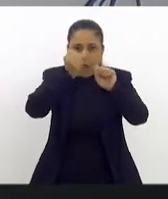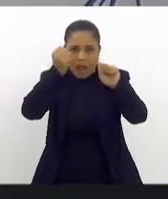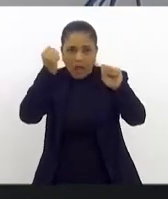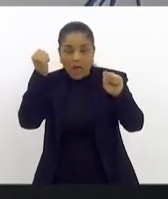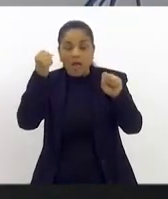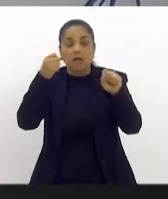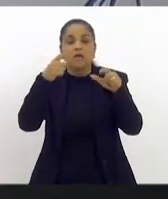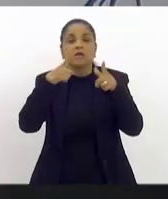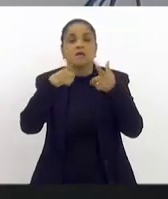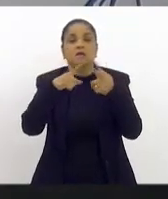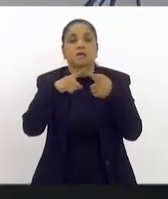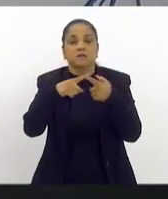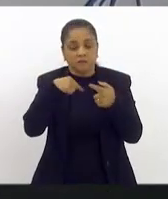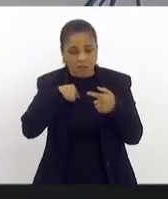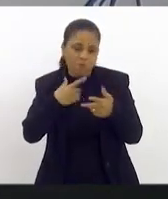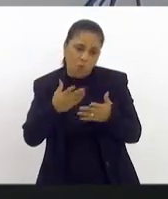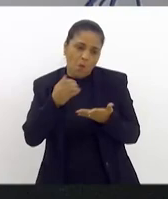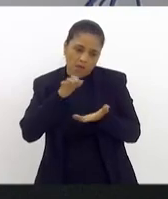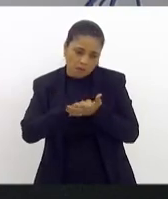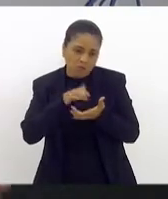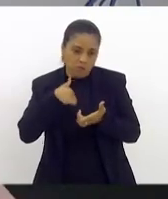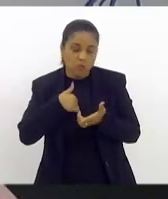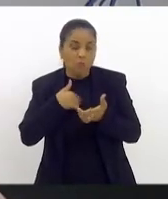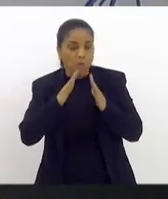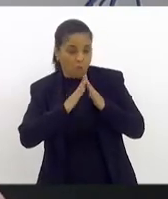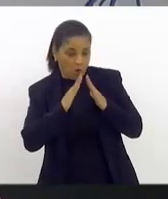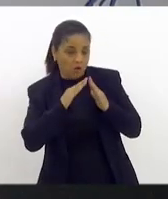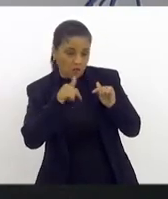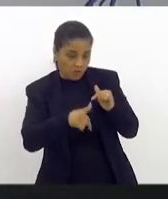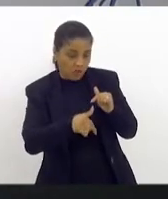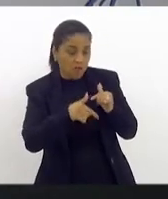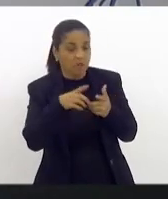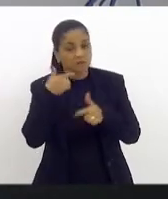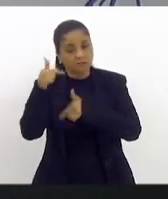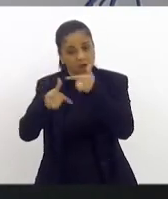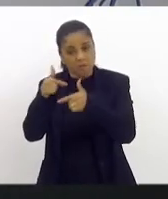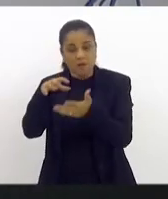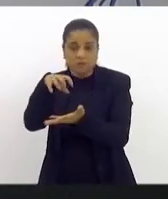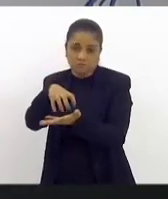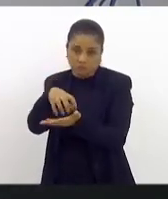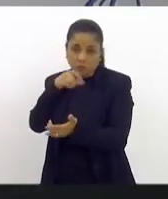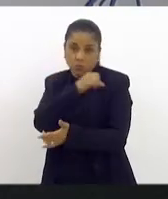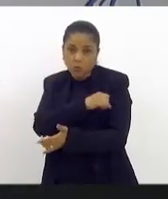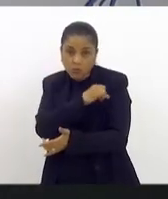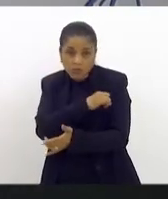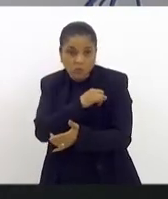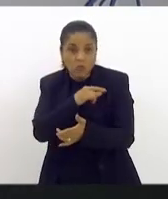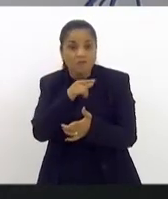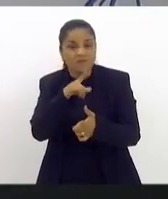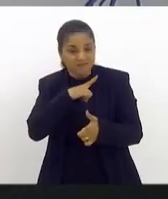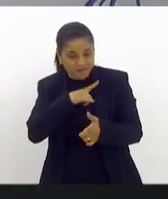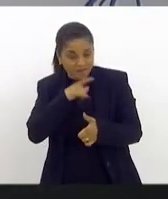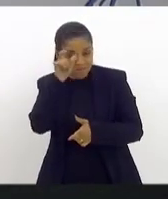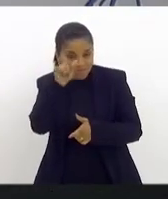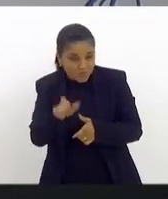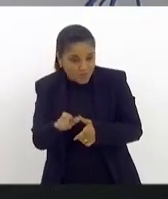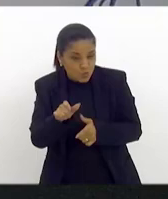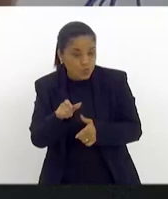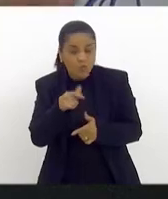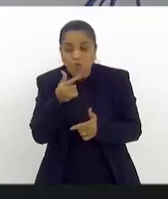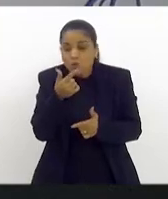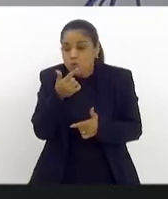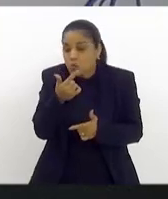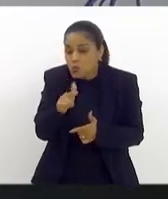a gente que faz as coisas aqui no Rio. Meu marido, por exemplo, mora lá, mas trabalha aqui no centro do Rio. Mas a gente tem gente que nunca viu o Rio de Janeiro, que nunca